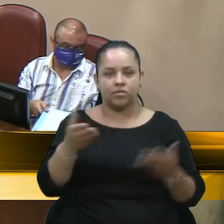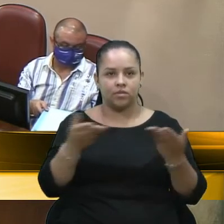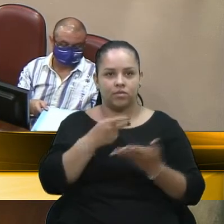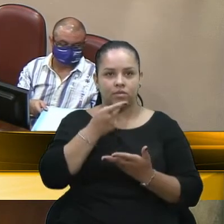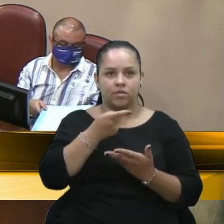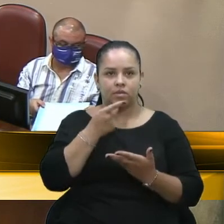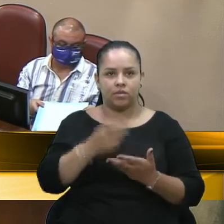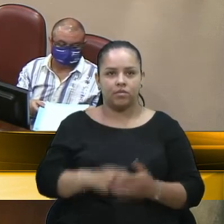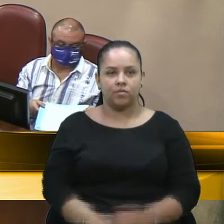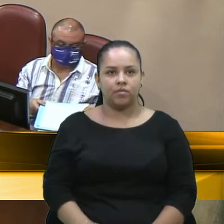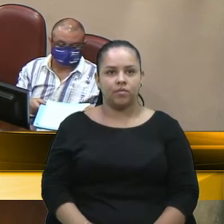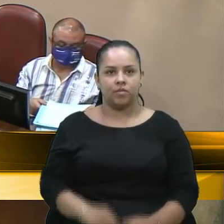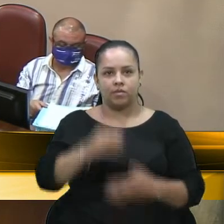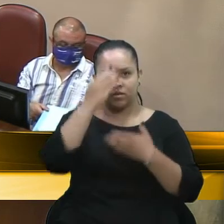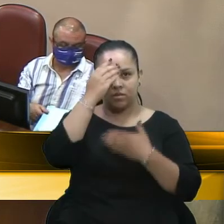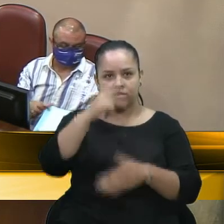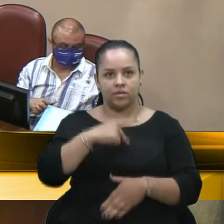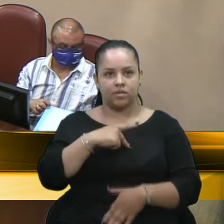Obrigado, senhor presidente.